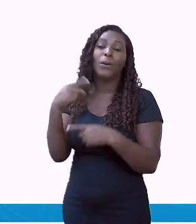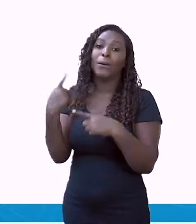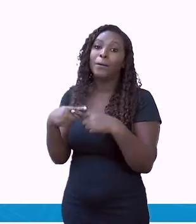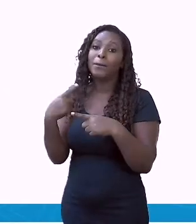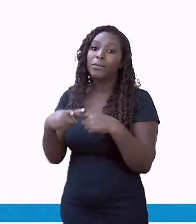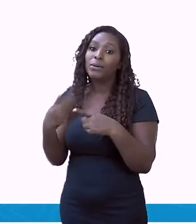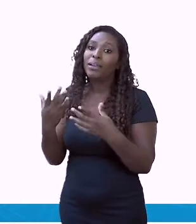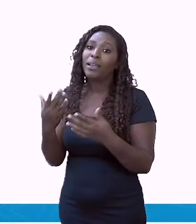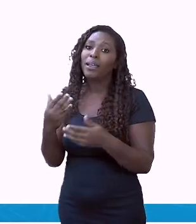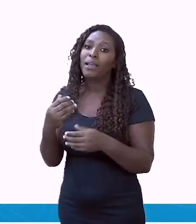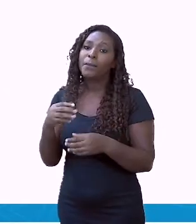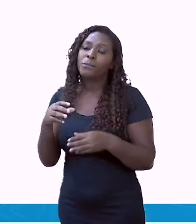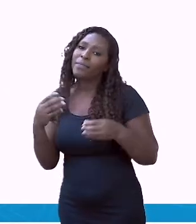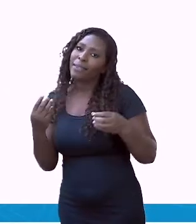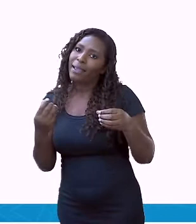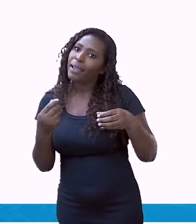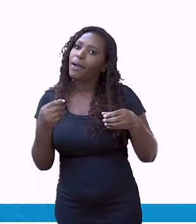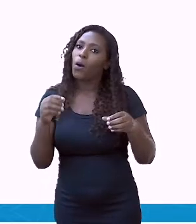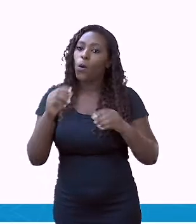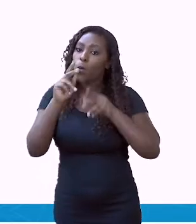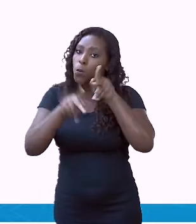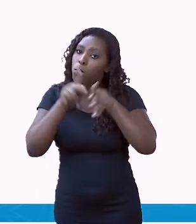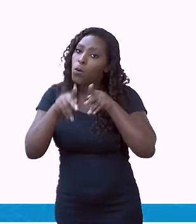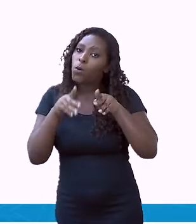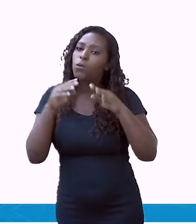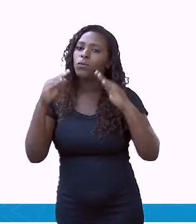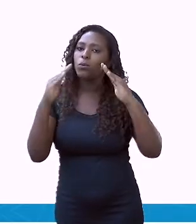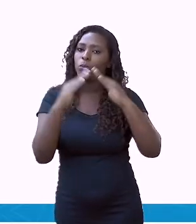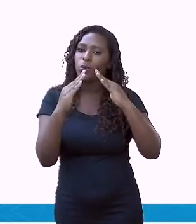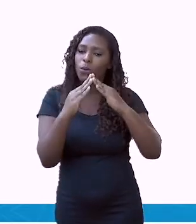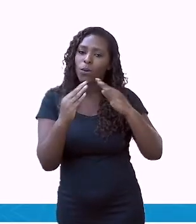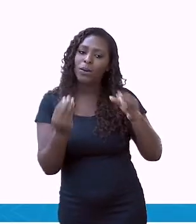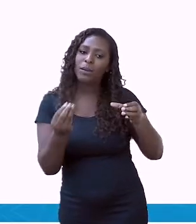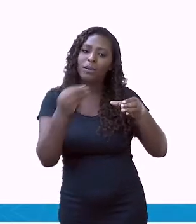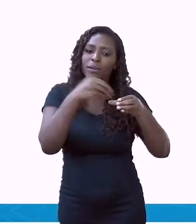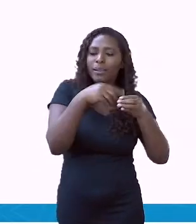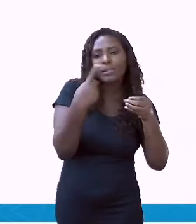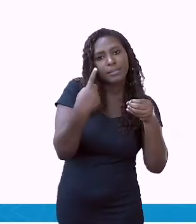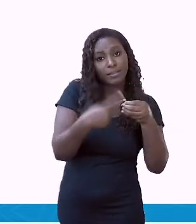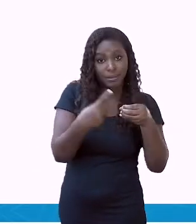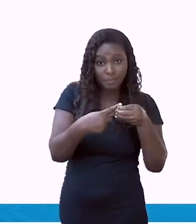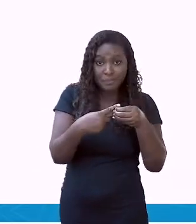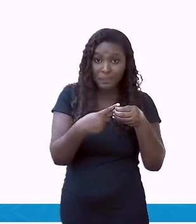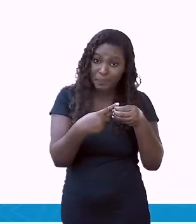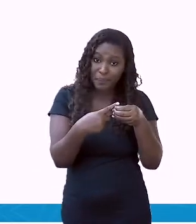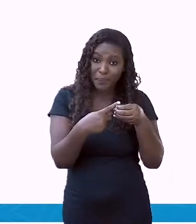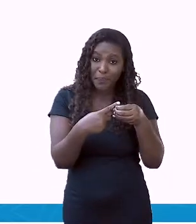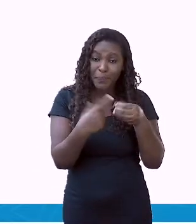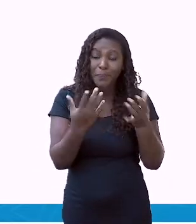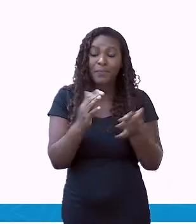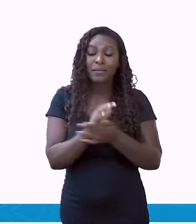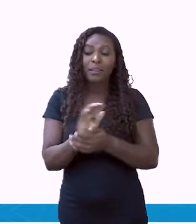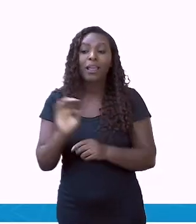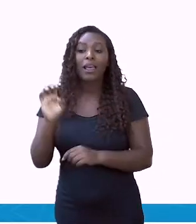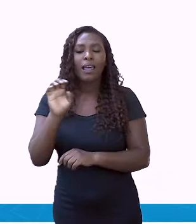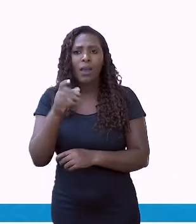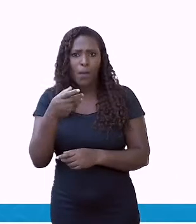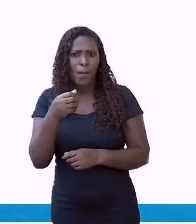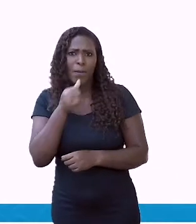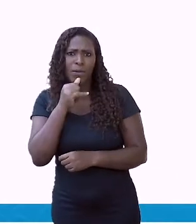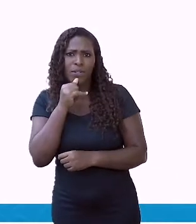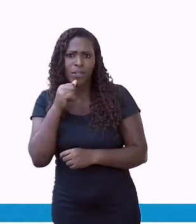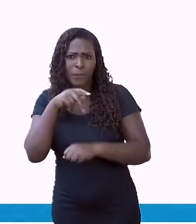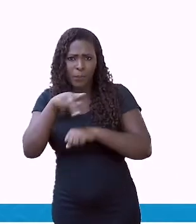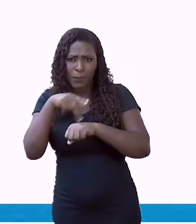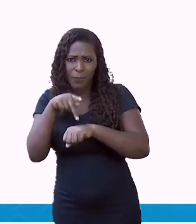população. A população na Europa, ela, no campo, apesar de